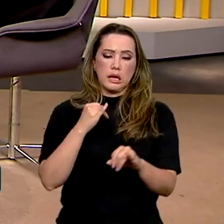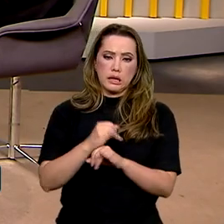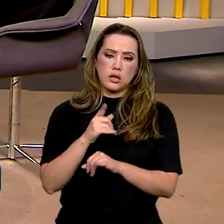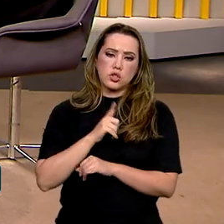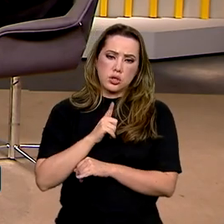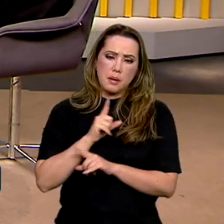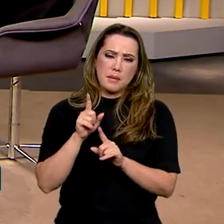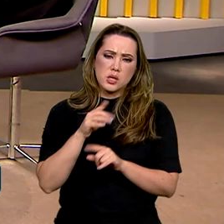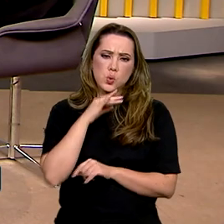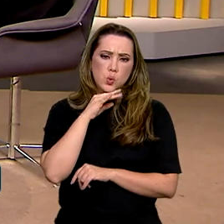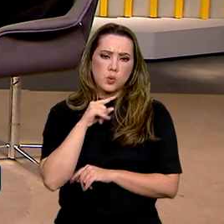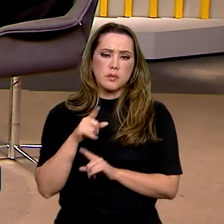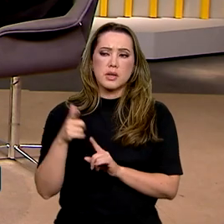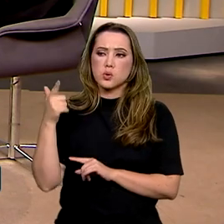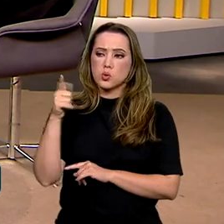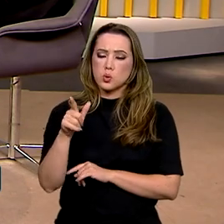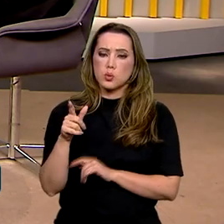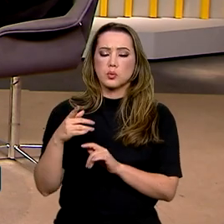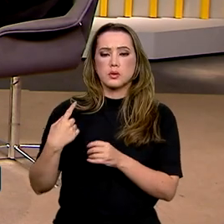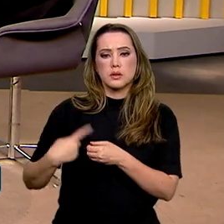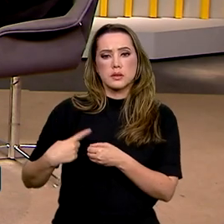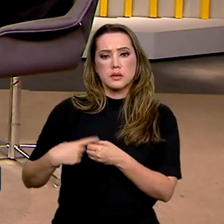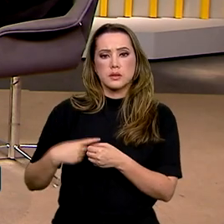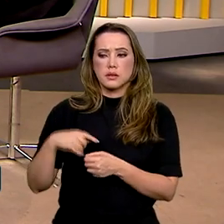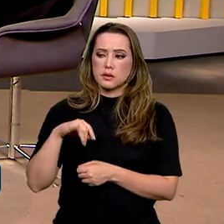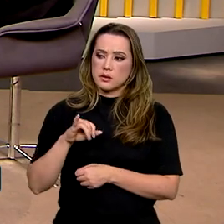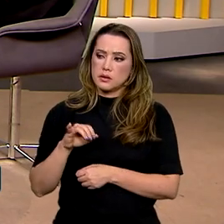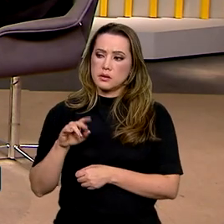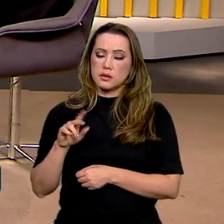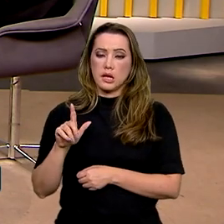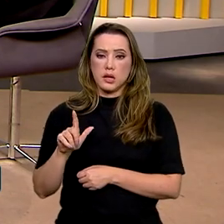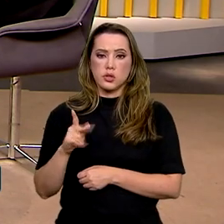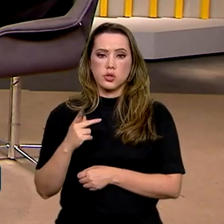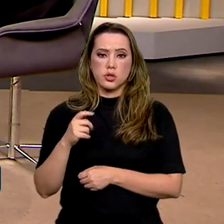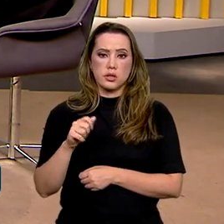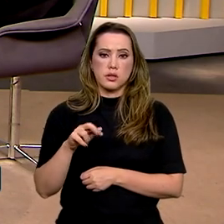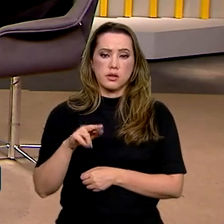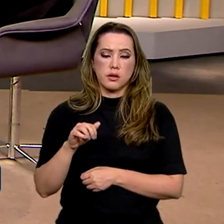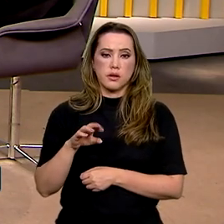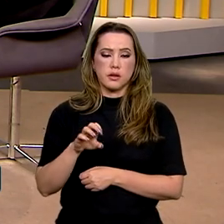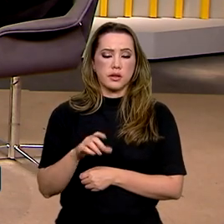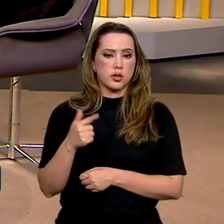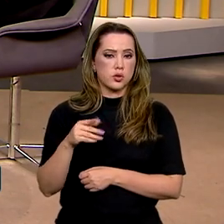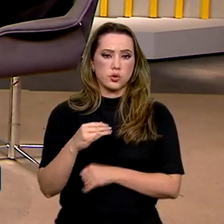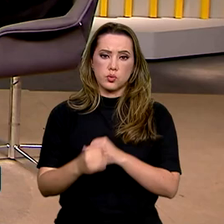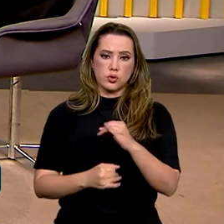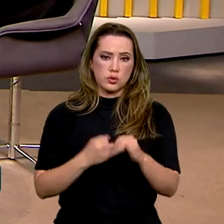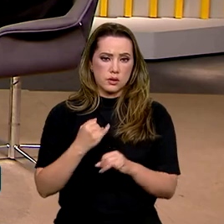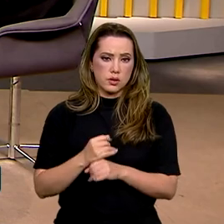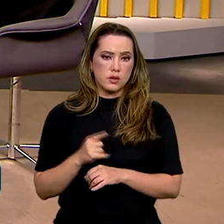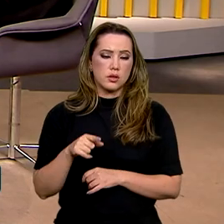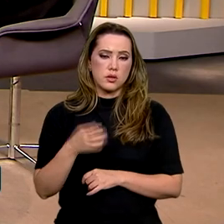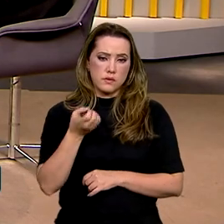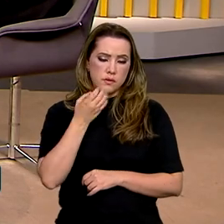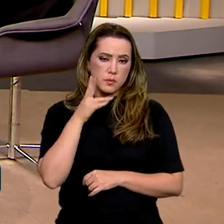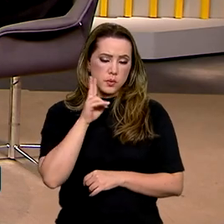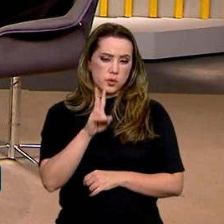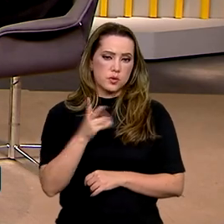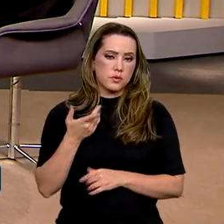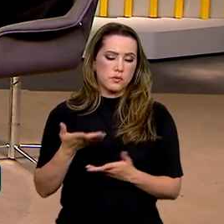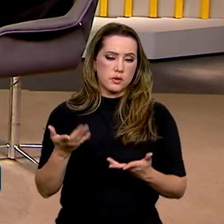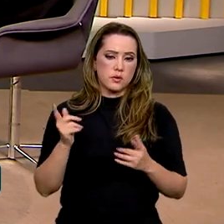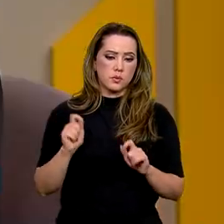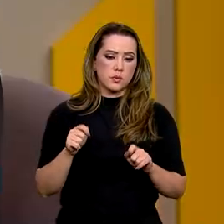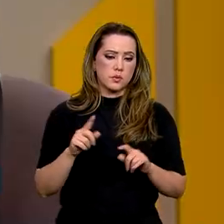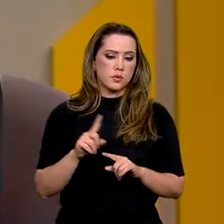Mas nós estivemos em Ilha Grande na semana passada, eu estive pessoalmente e não tinha acesso à internet. Então, foi muito gratificante para a gente.